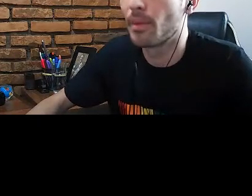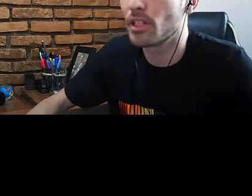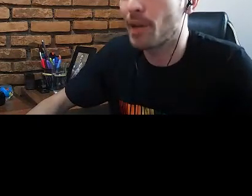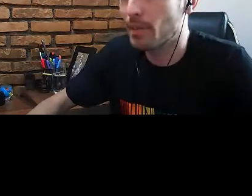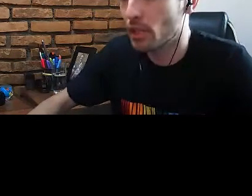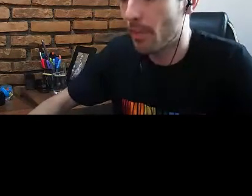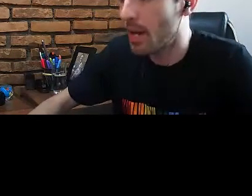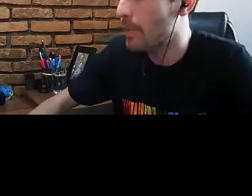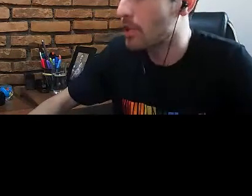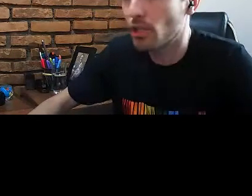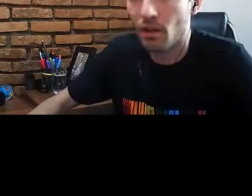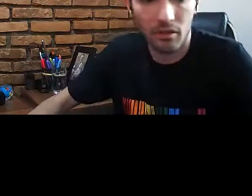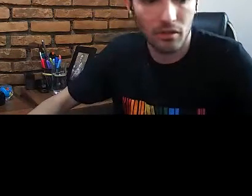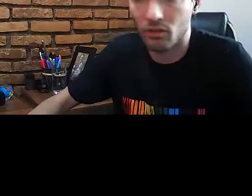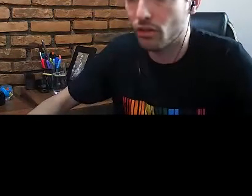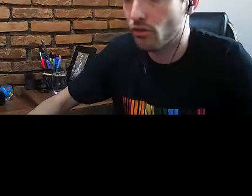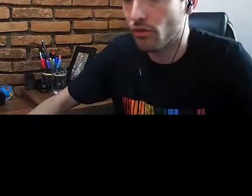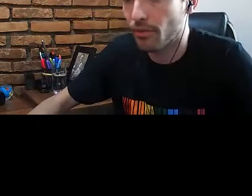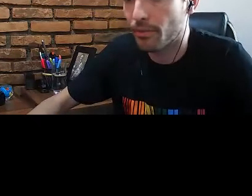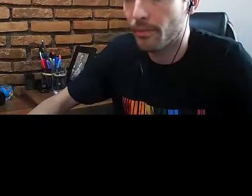Tem bastante espaço para a gente trabalhar e para a gente...